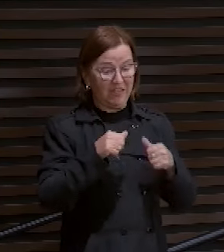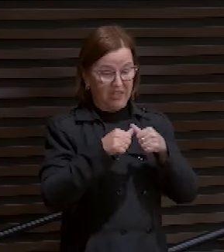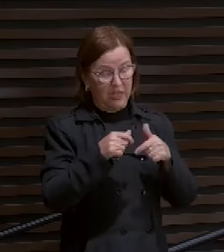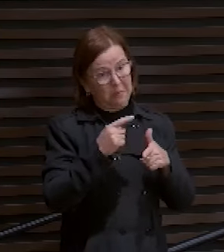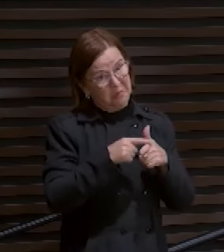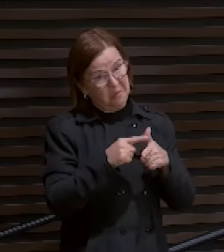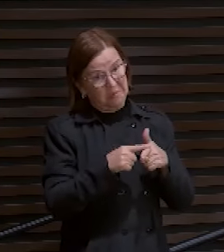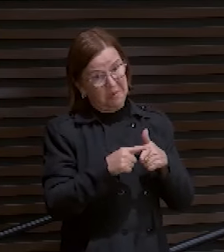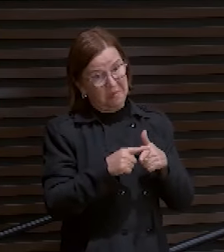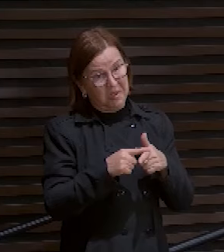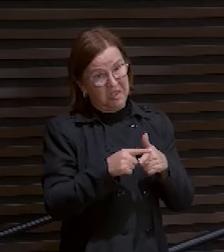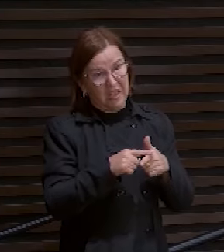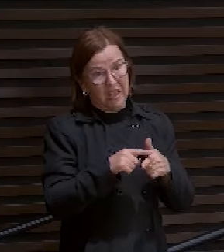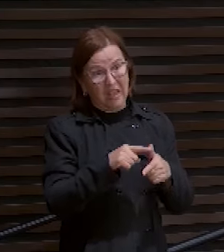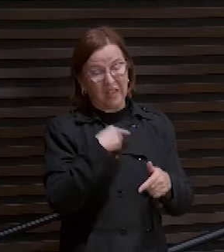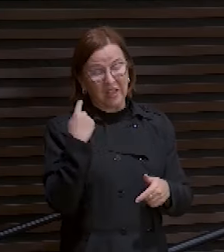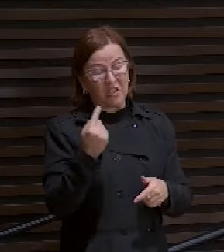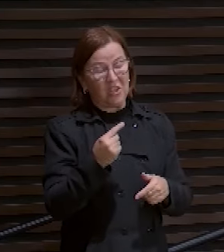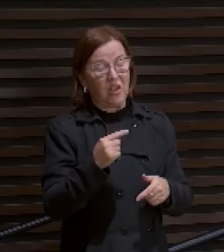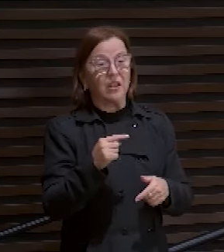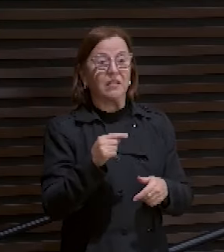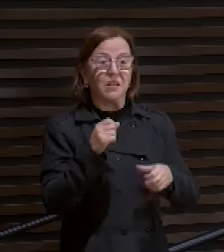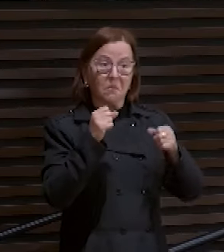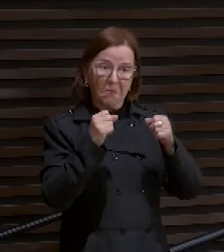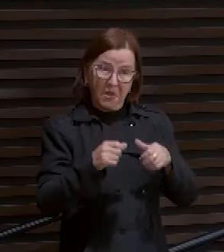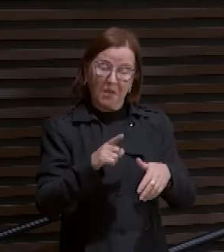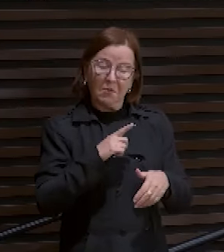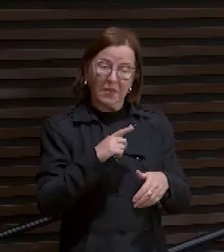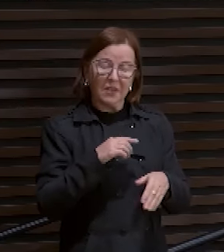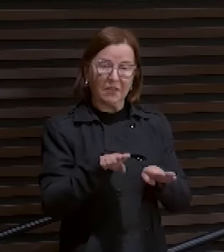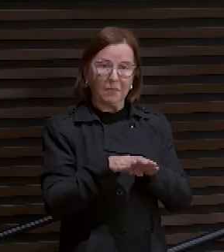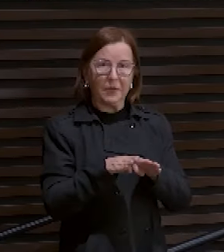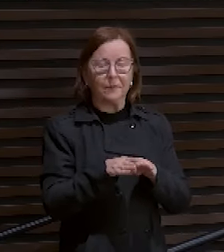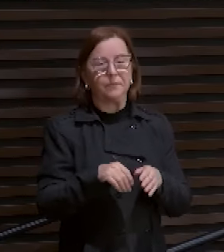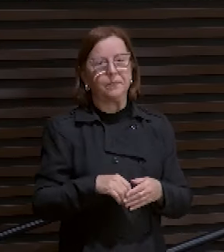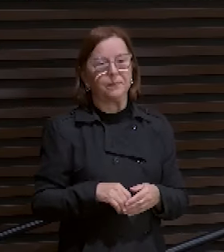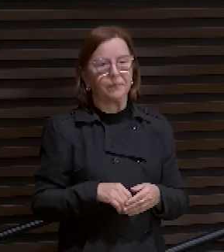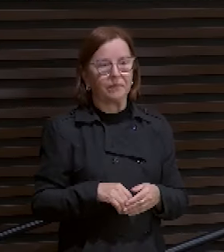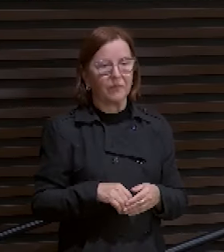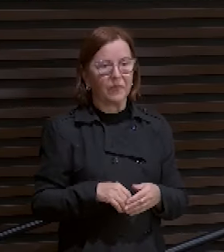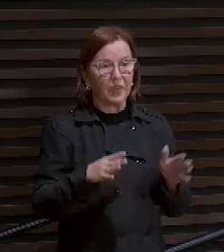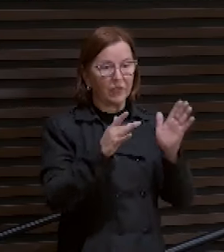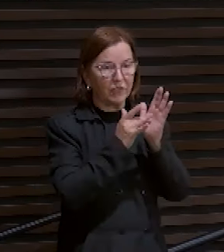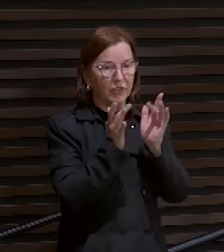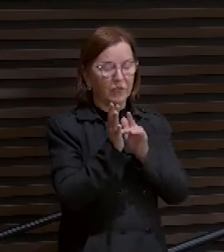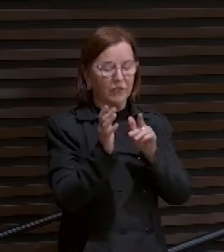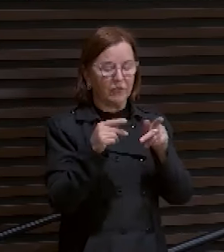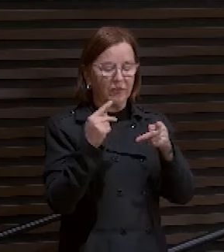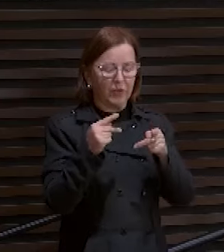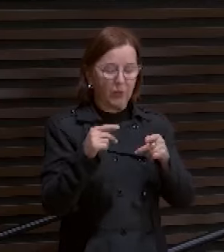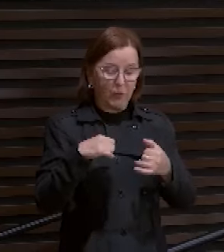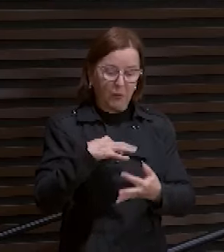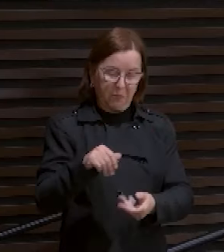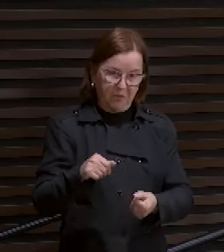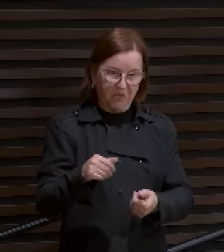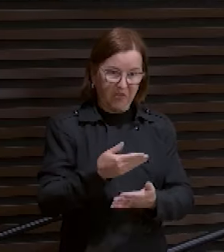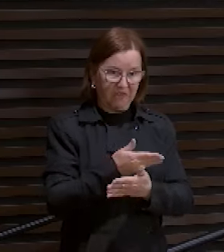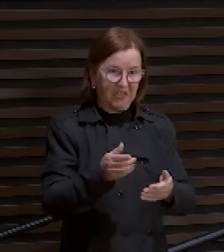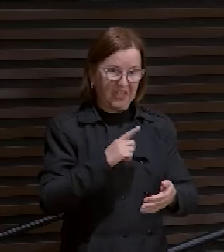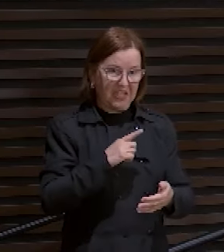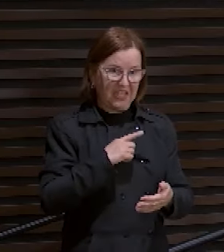E ele disse. No mundo eles vão ter tribulações e aflições. Às vezes a gente acha que ser tomado de pavor, de